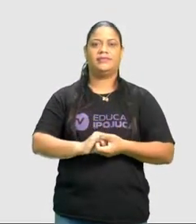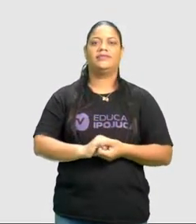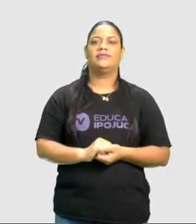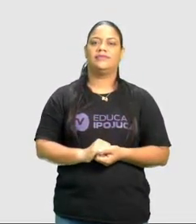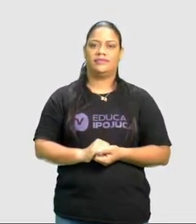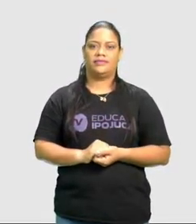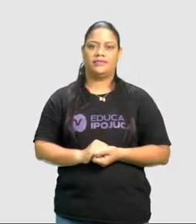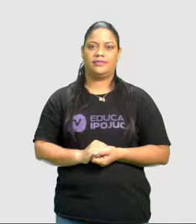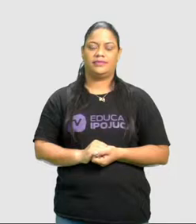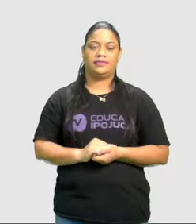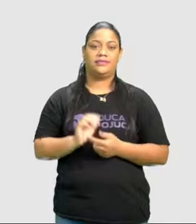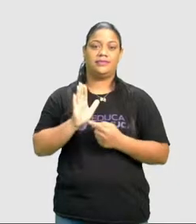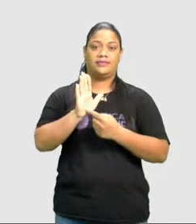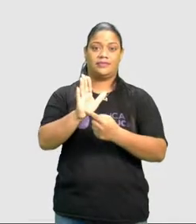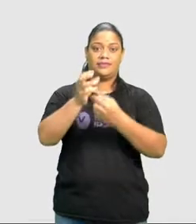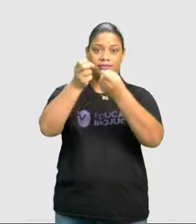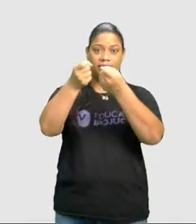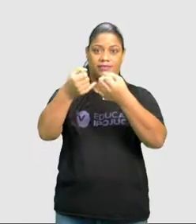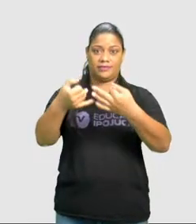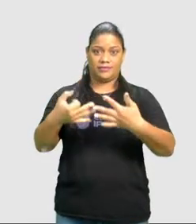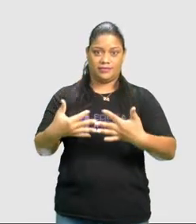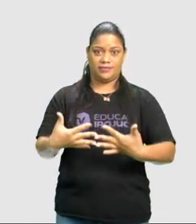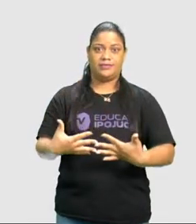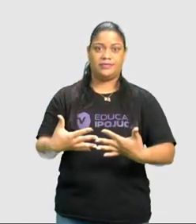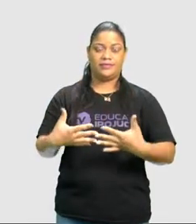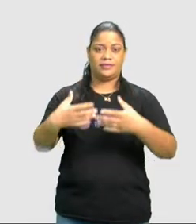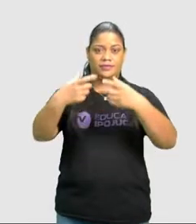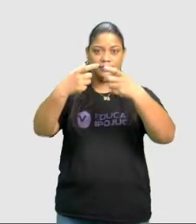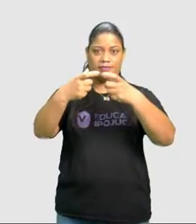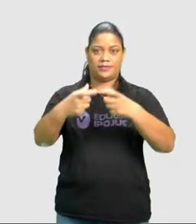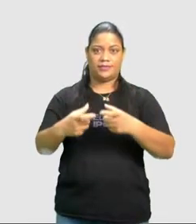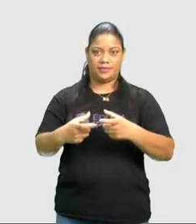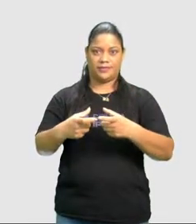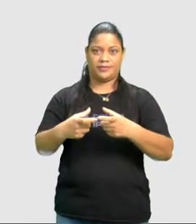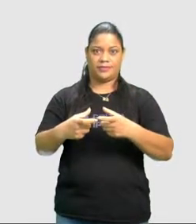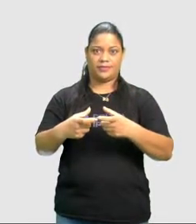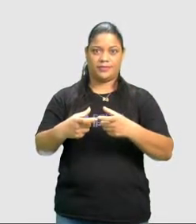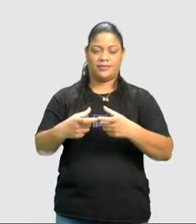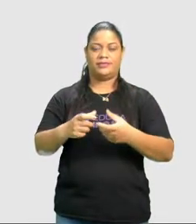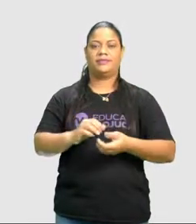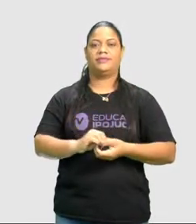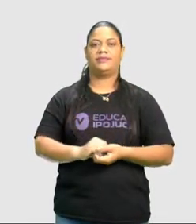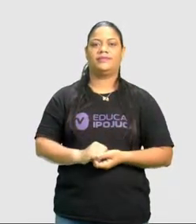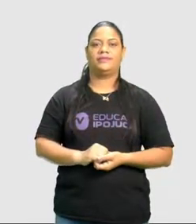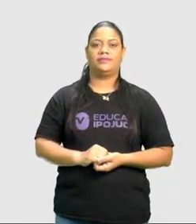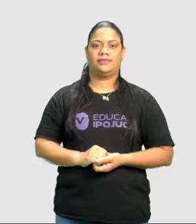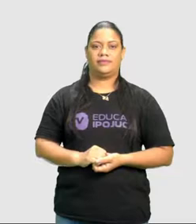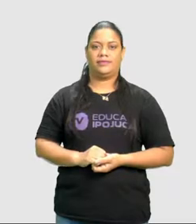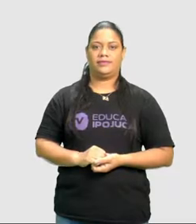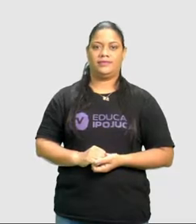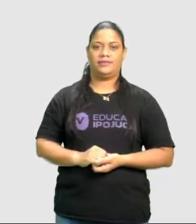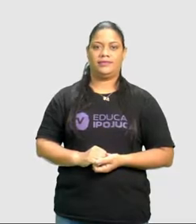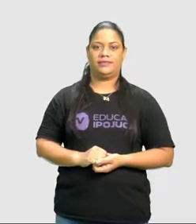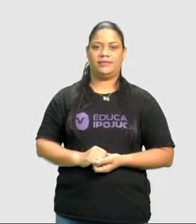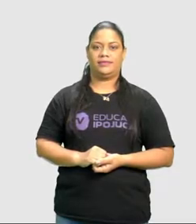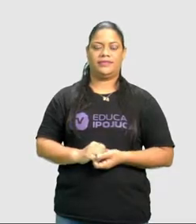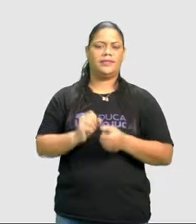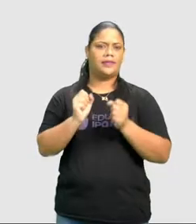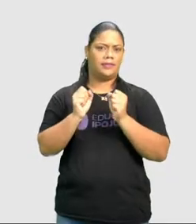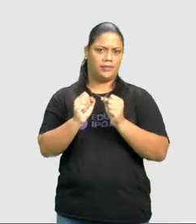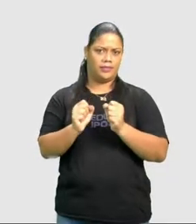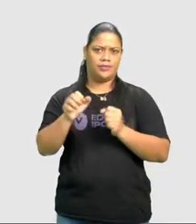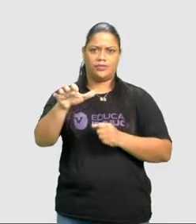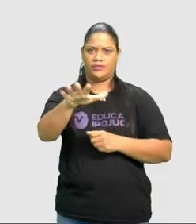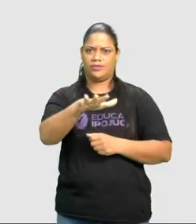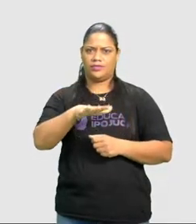para designar a localização de uma determinada área ou lugar. Pode ser uma